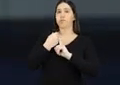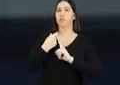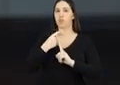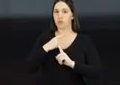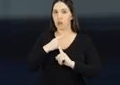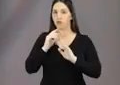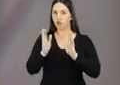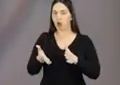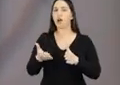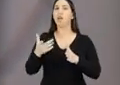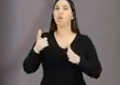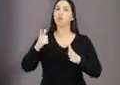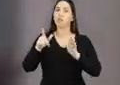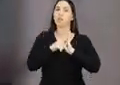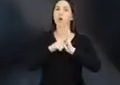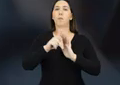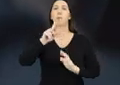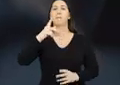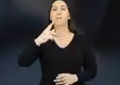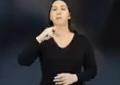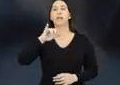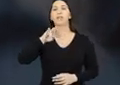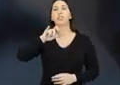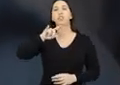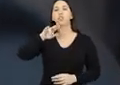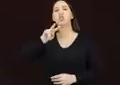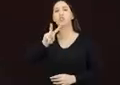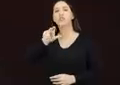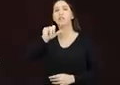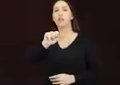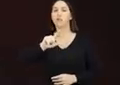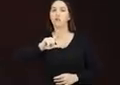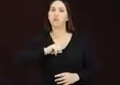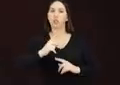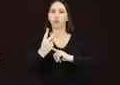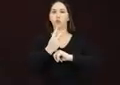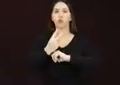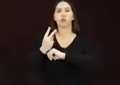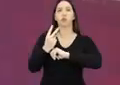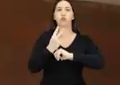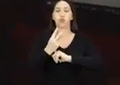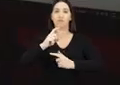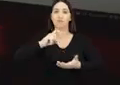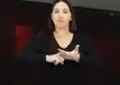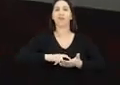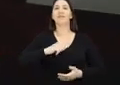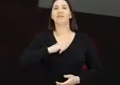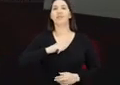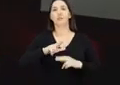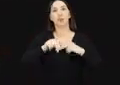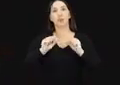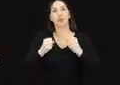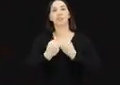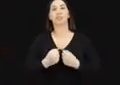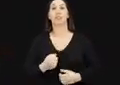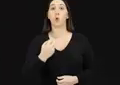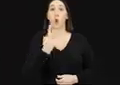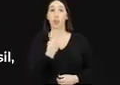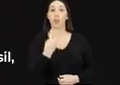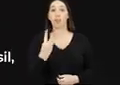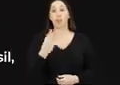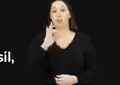acionar a polícia, foi justamente para dar mais proteção a ela. Com Rodrigo, o número de agressores presos subiu 43%.